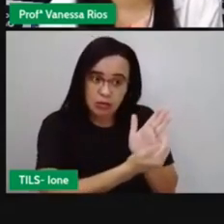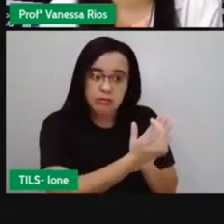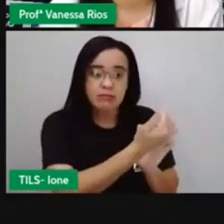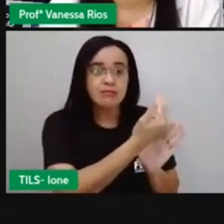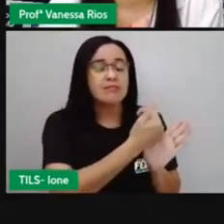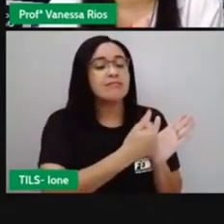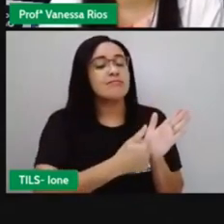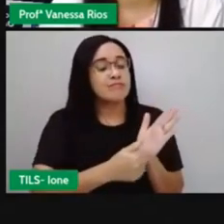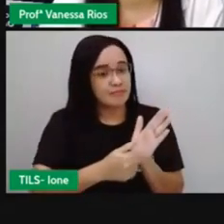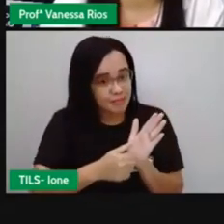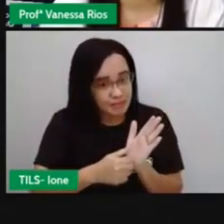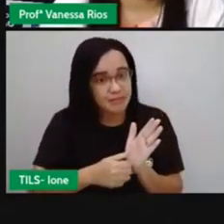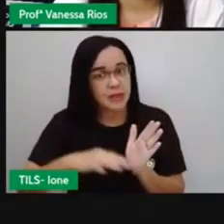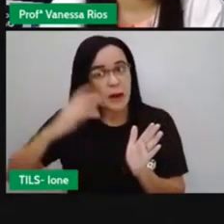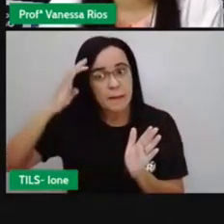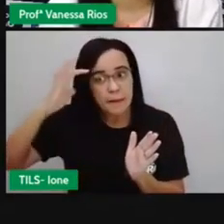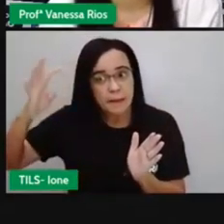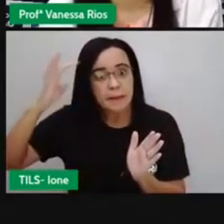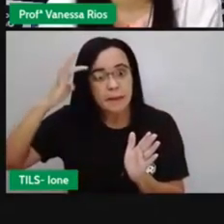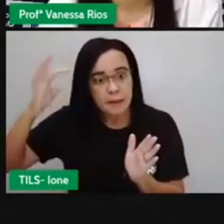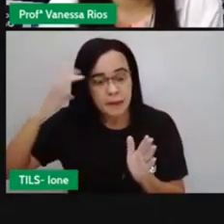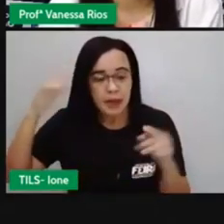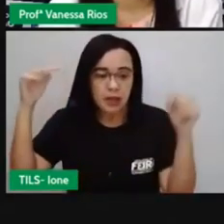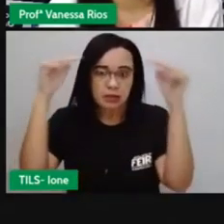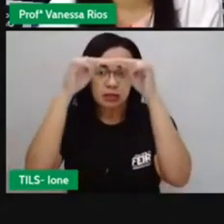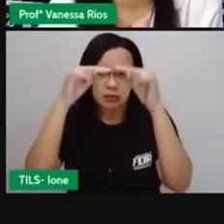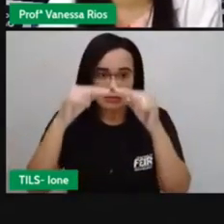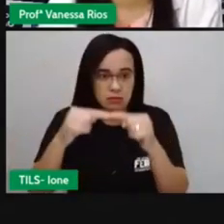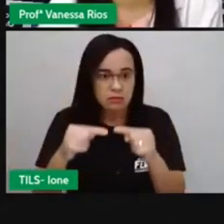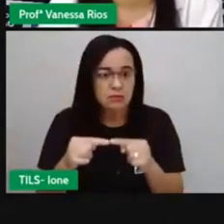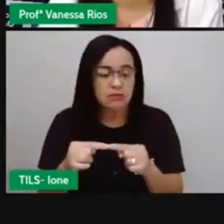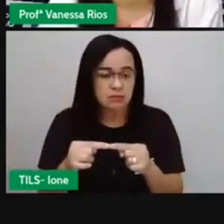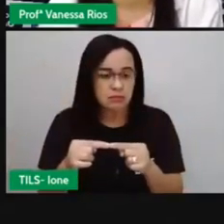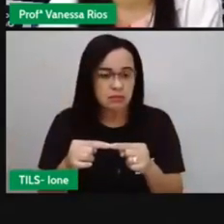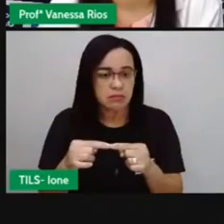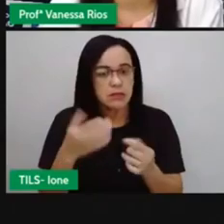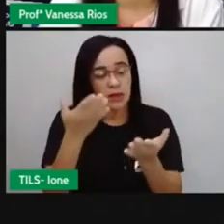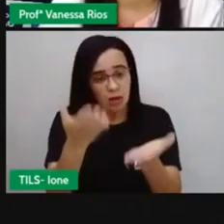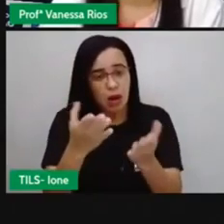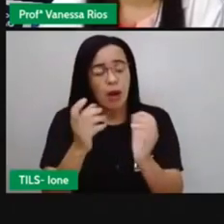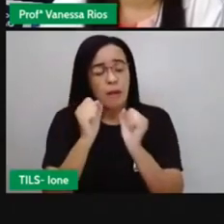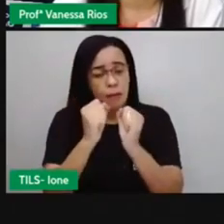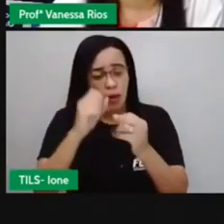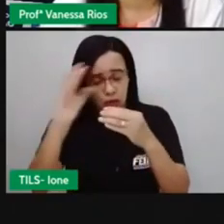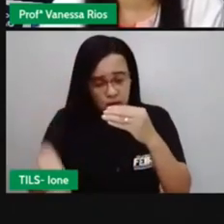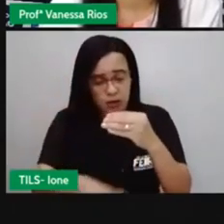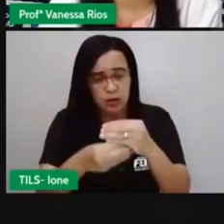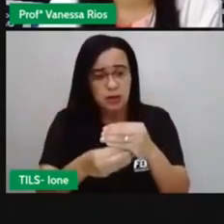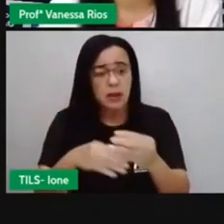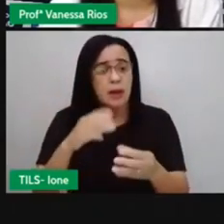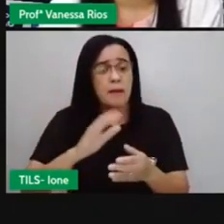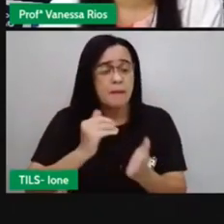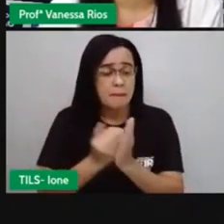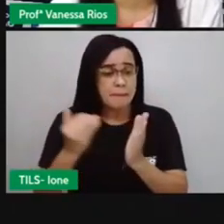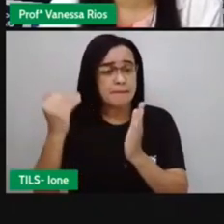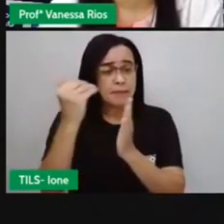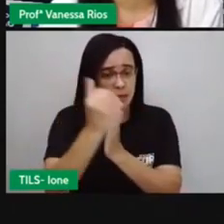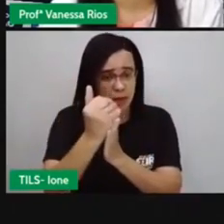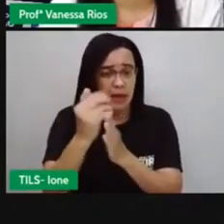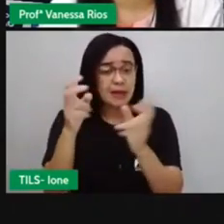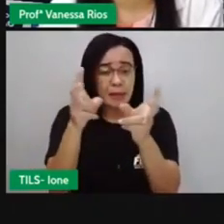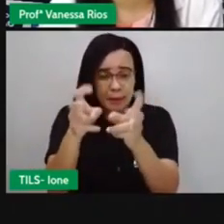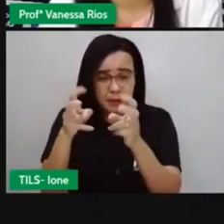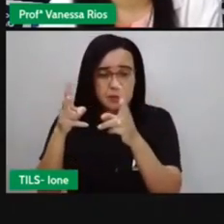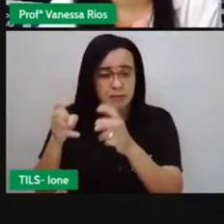você ainda consegue complementar, né? E perceber através das imagens também outras informações. Mas a